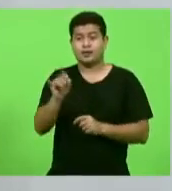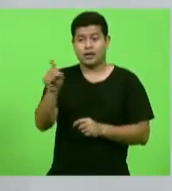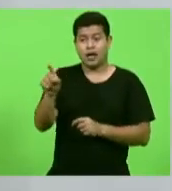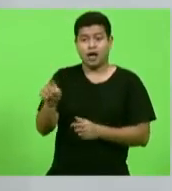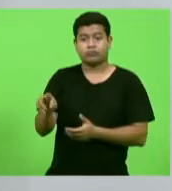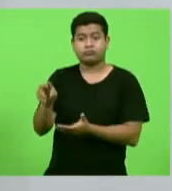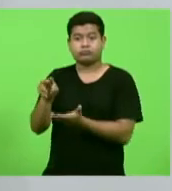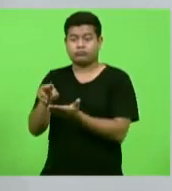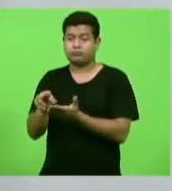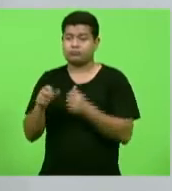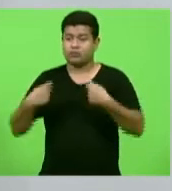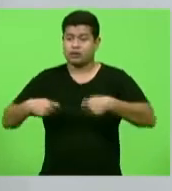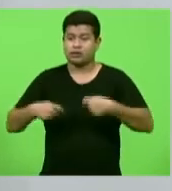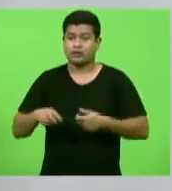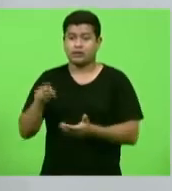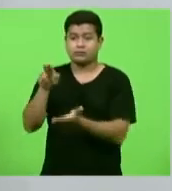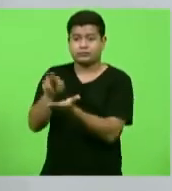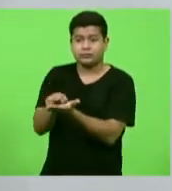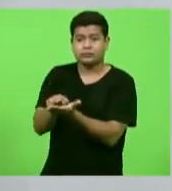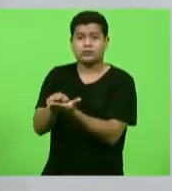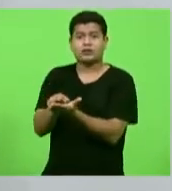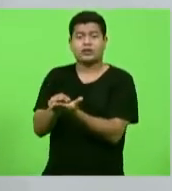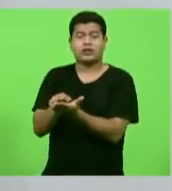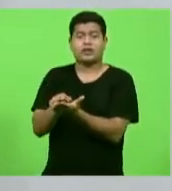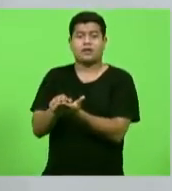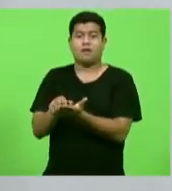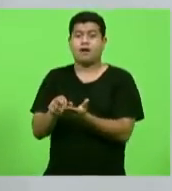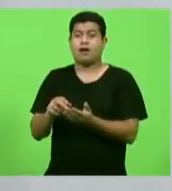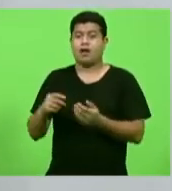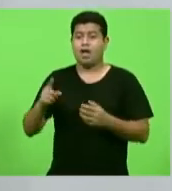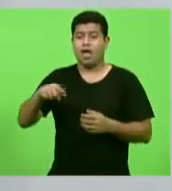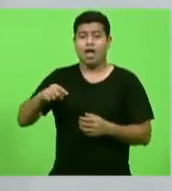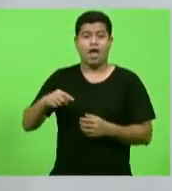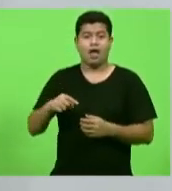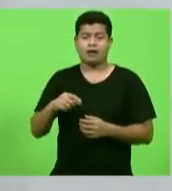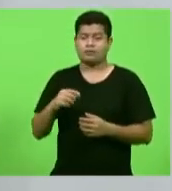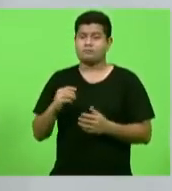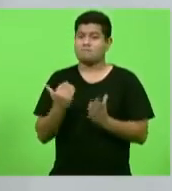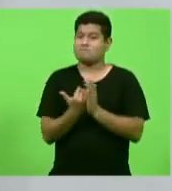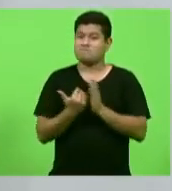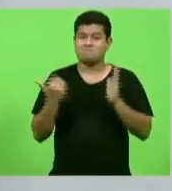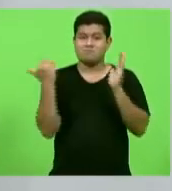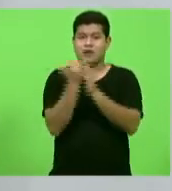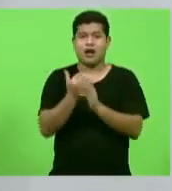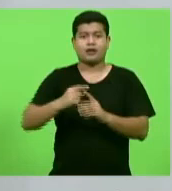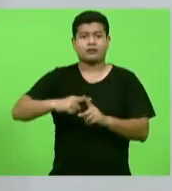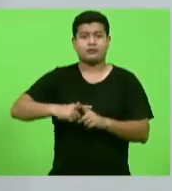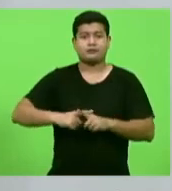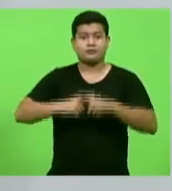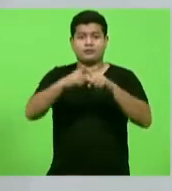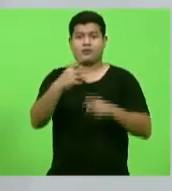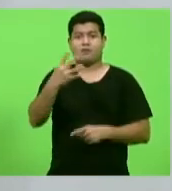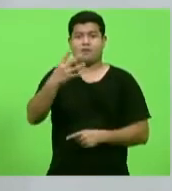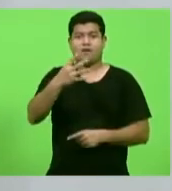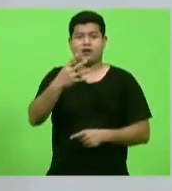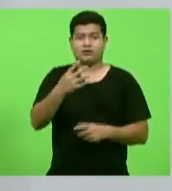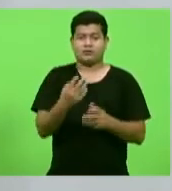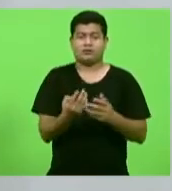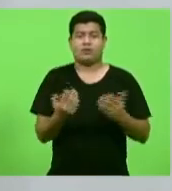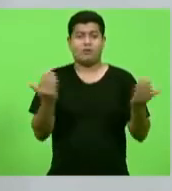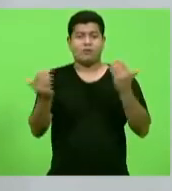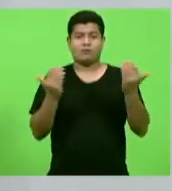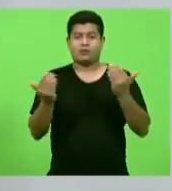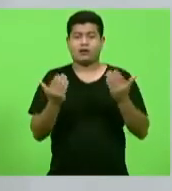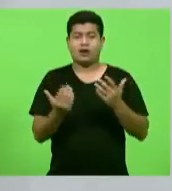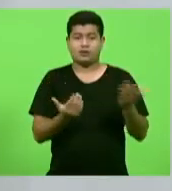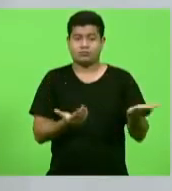pessoas com síndrome de Down é quatro vezes maior do que uma pessoa sem síndrome de Down. por